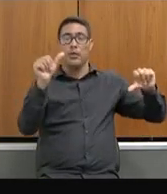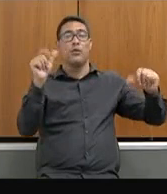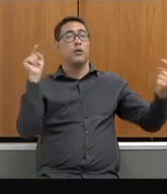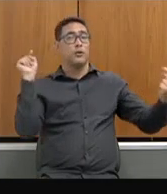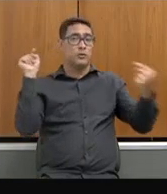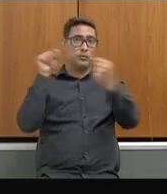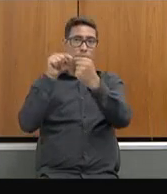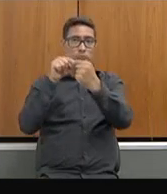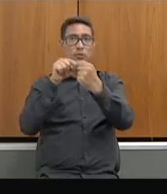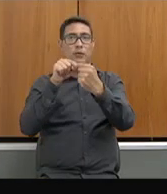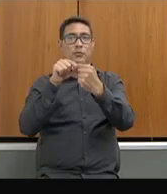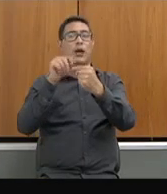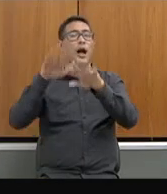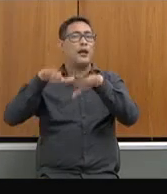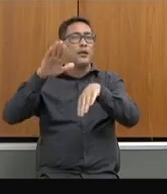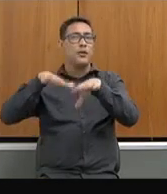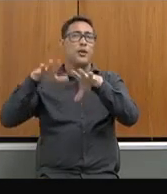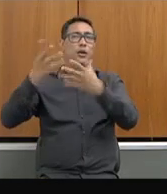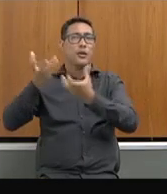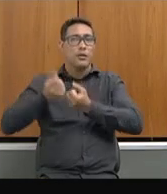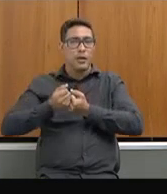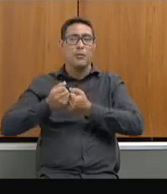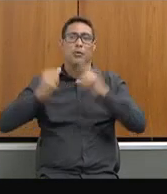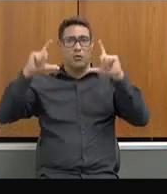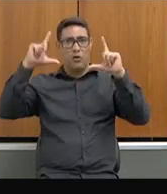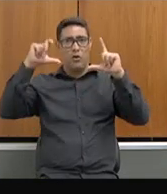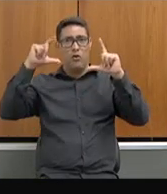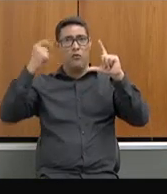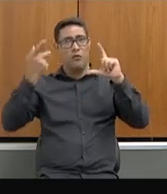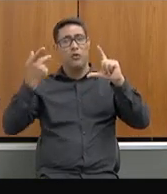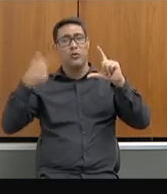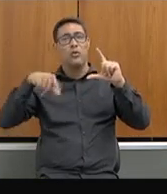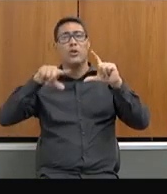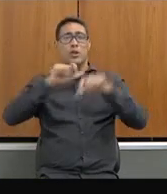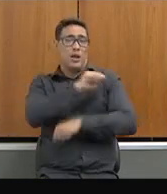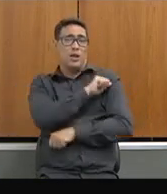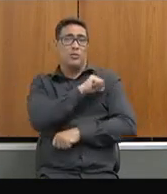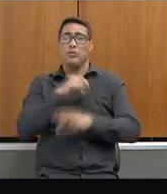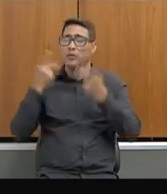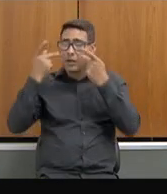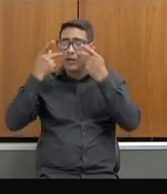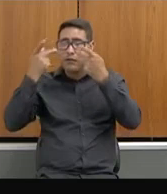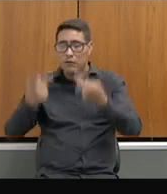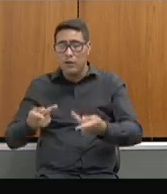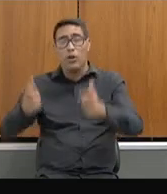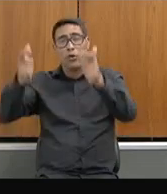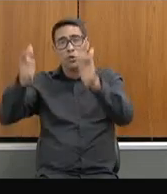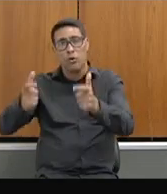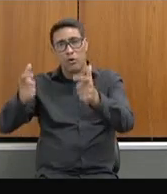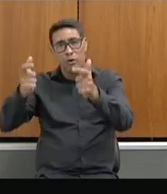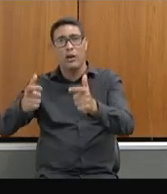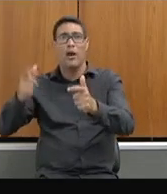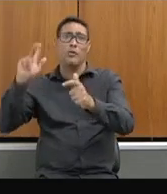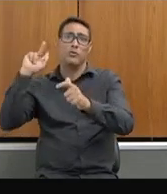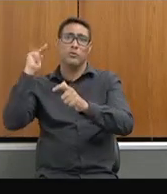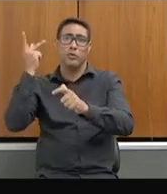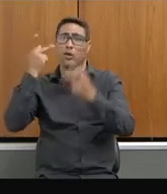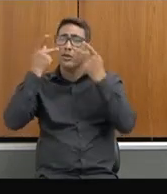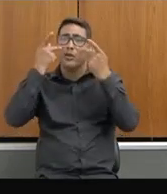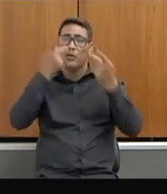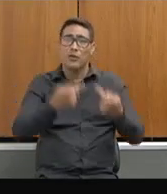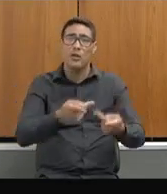fotos de estudantes que visitam locais históricos, visitam Porto Seguro